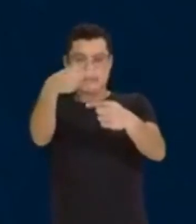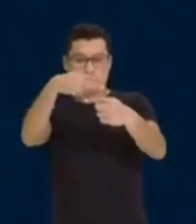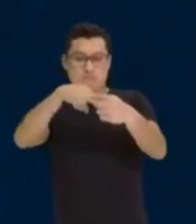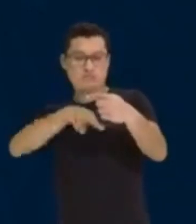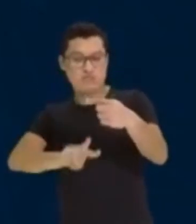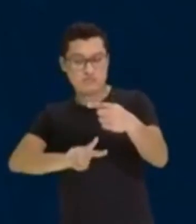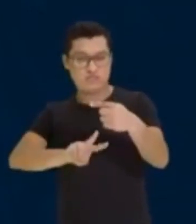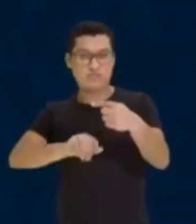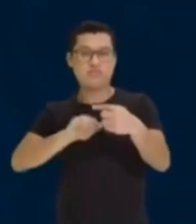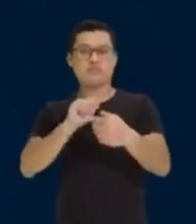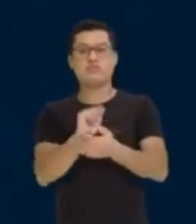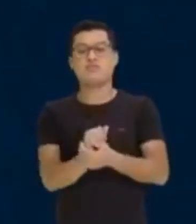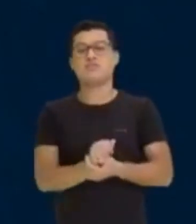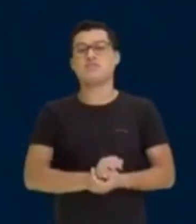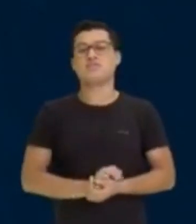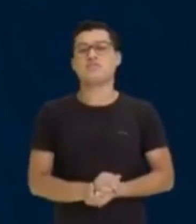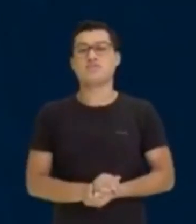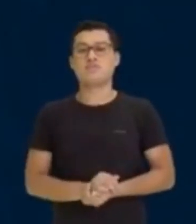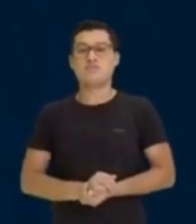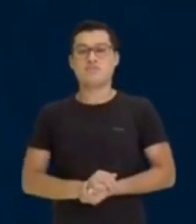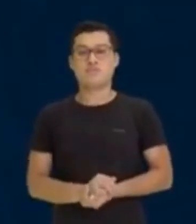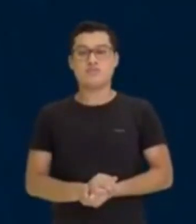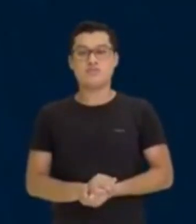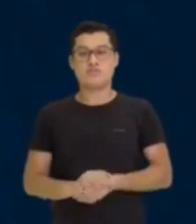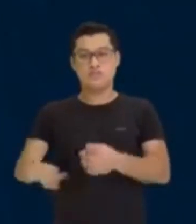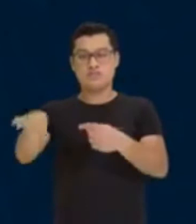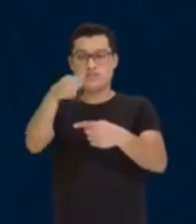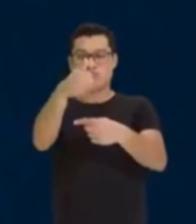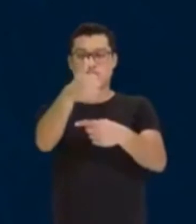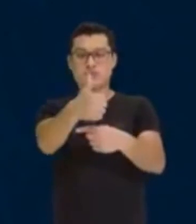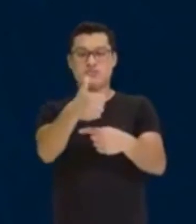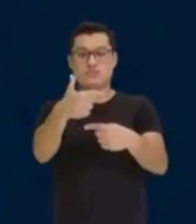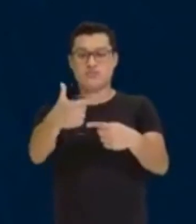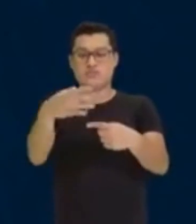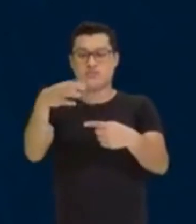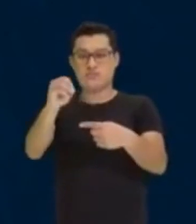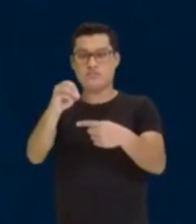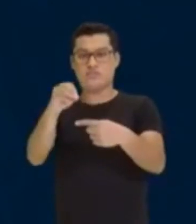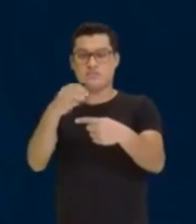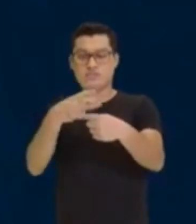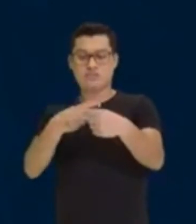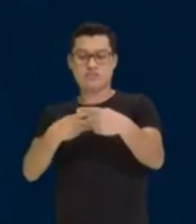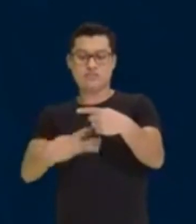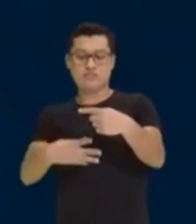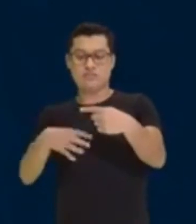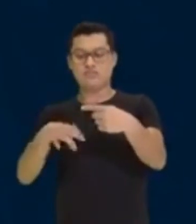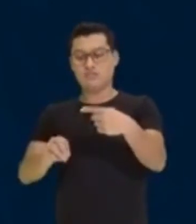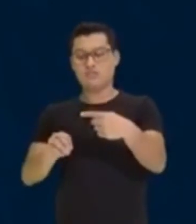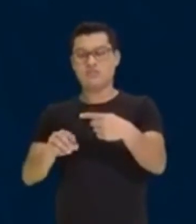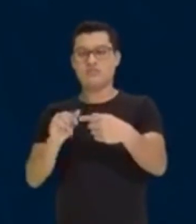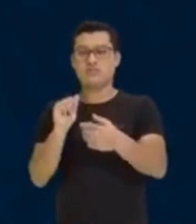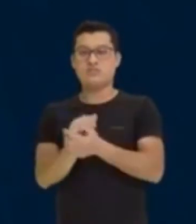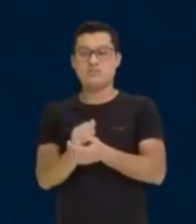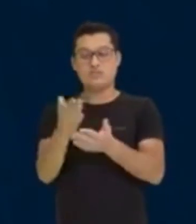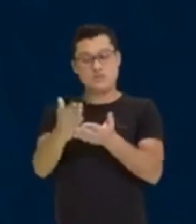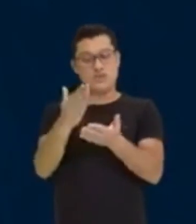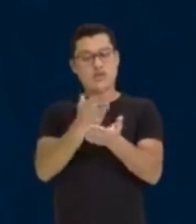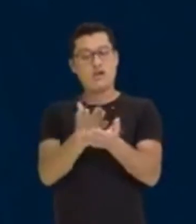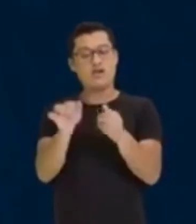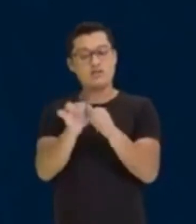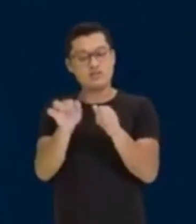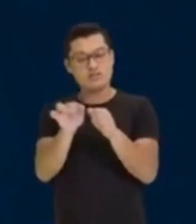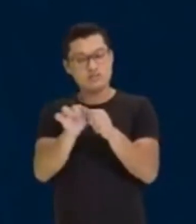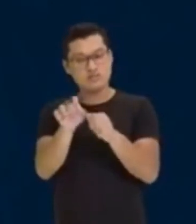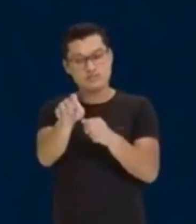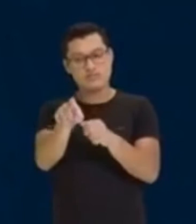e o que está embaixo passa para cima. Pronto. E antes, antes de tu fazer o